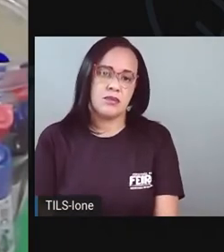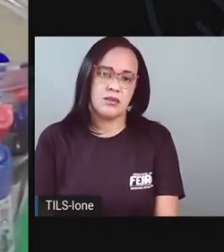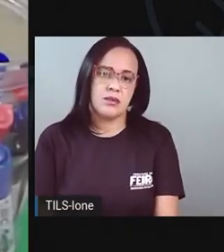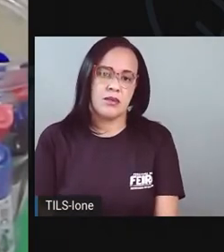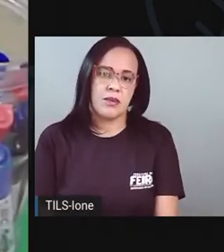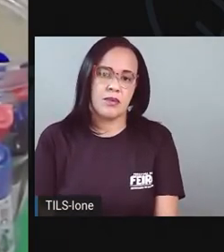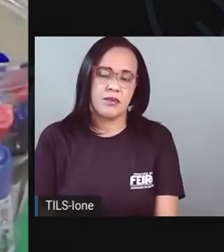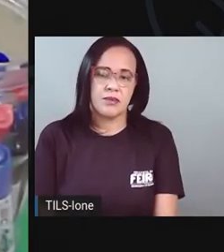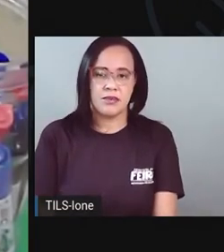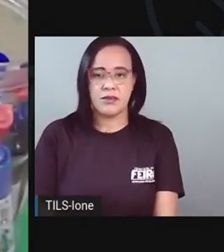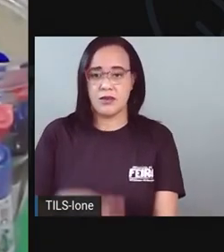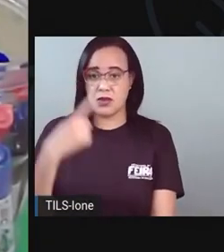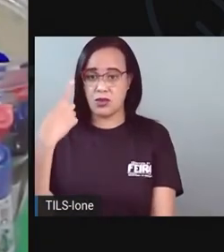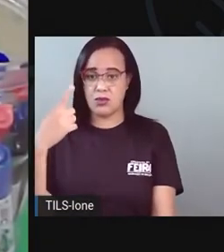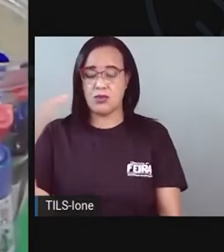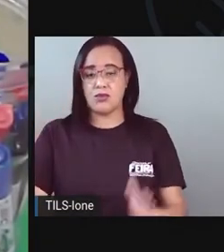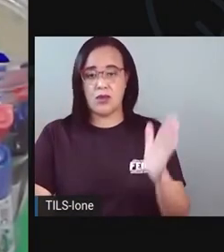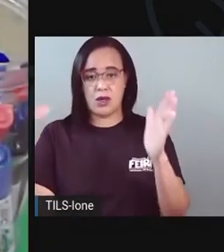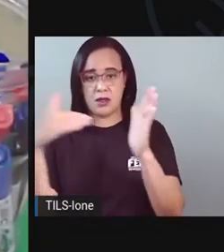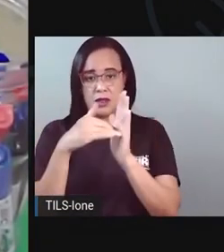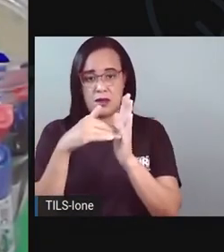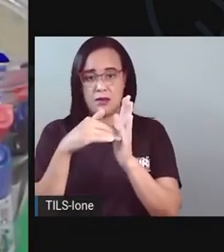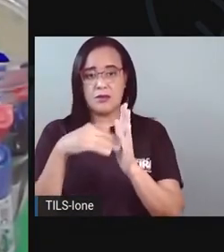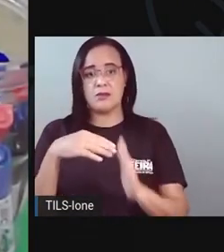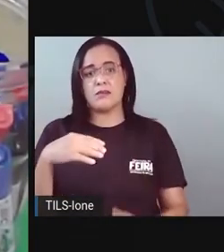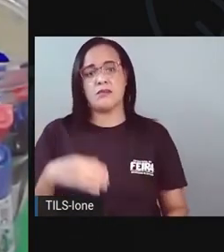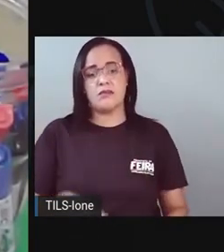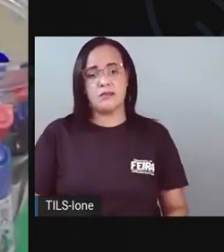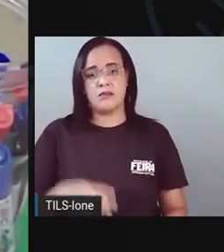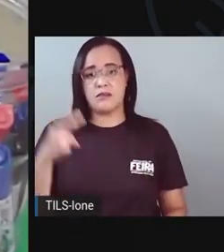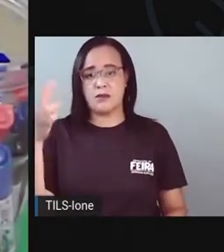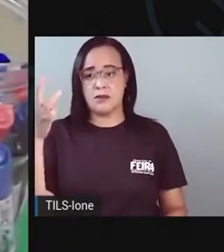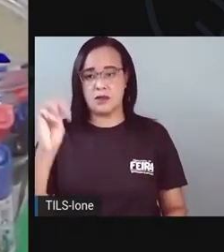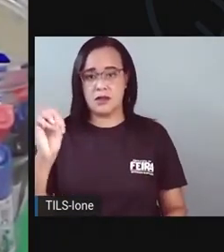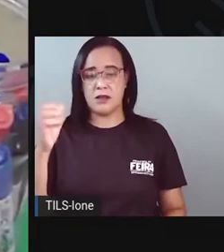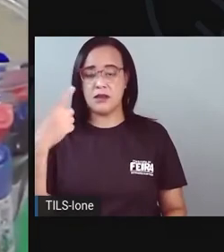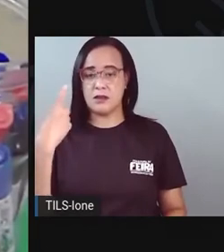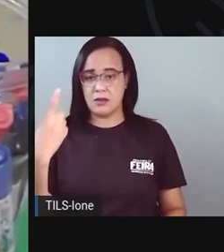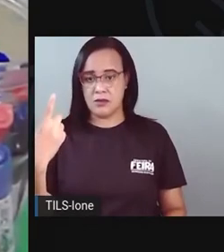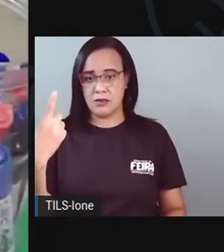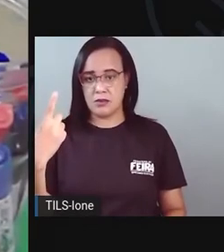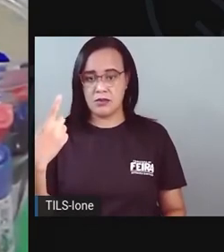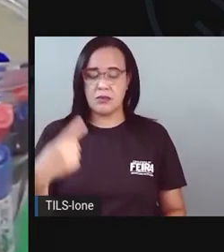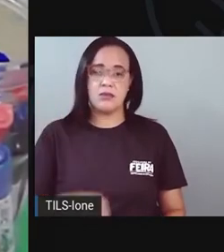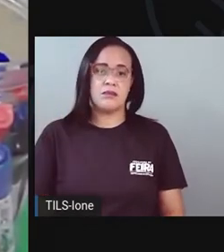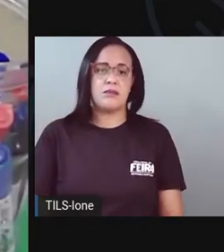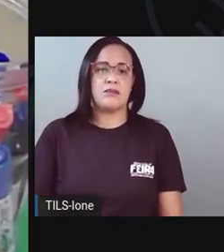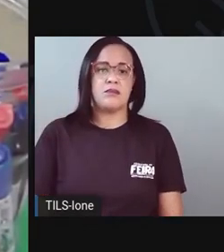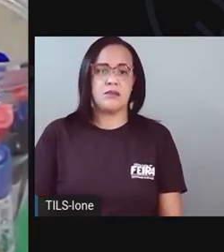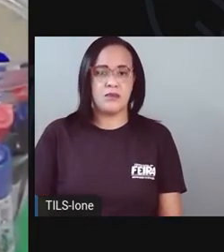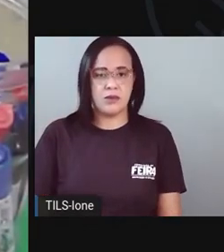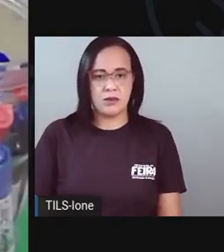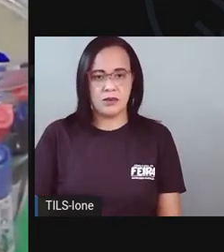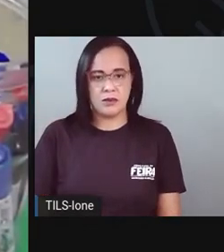De um, aqui, até o trinta e um. O a gente vai fazer, ó.